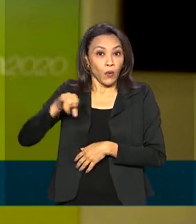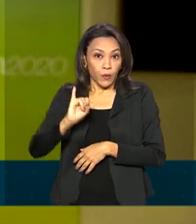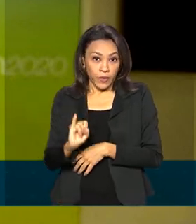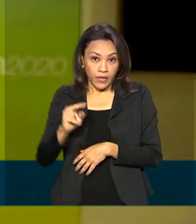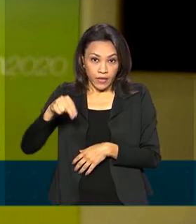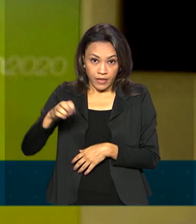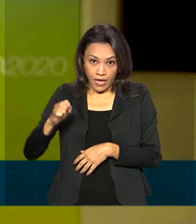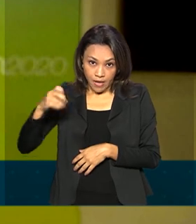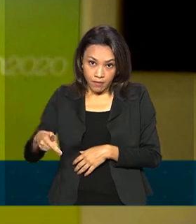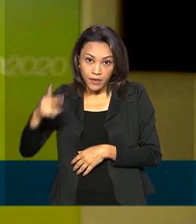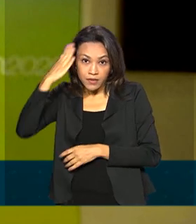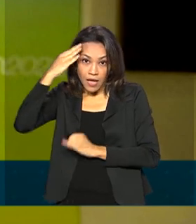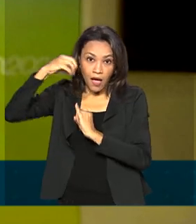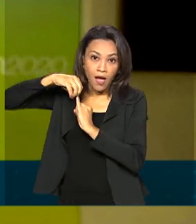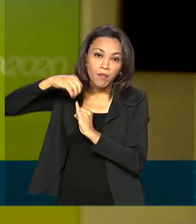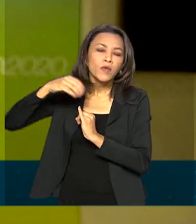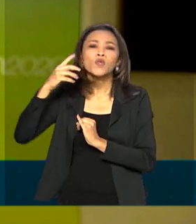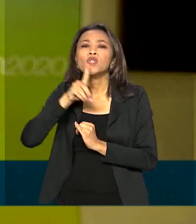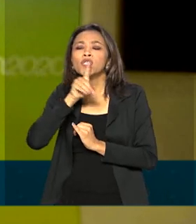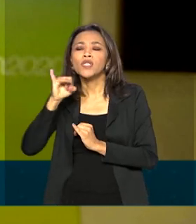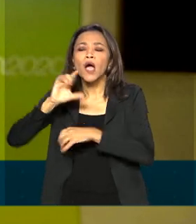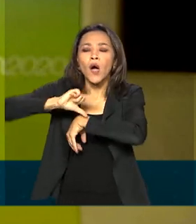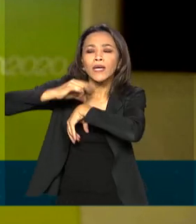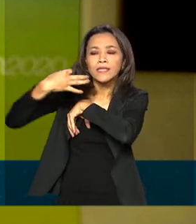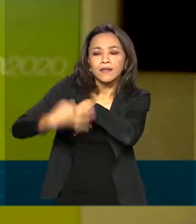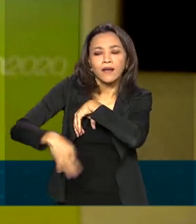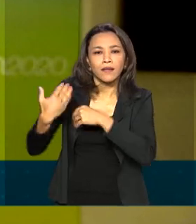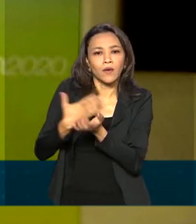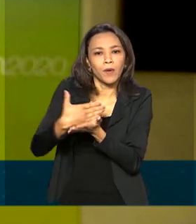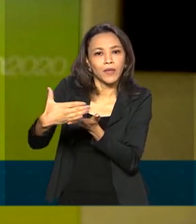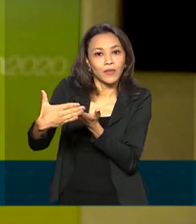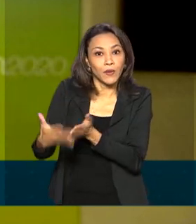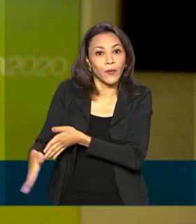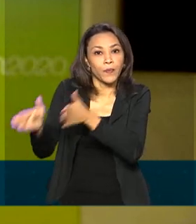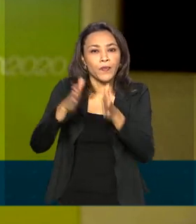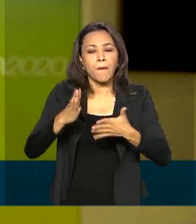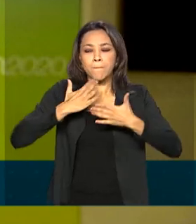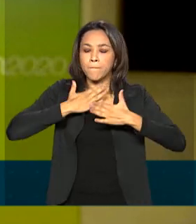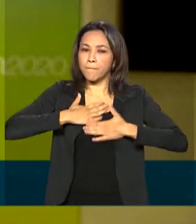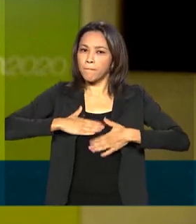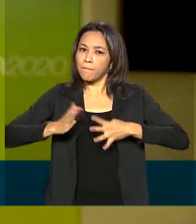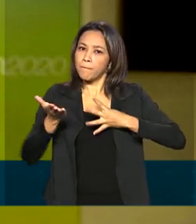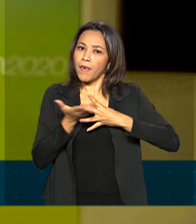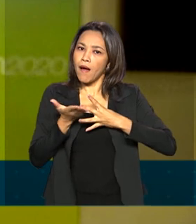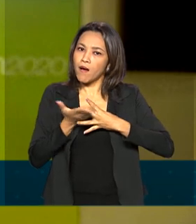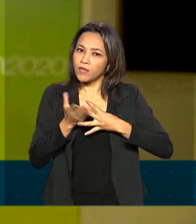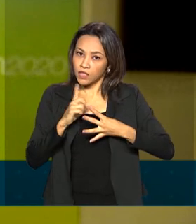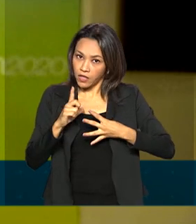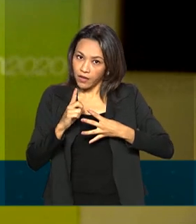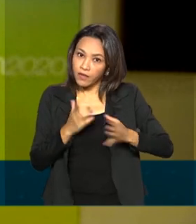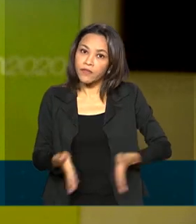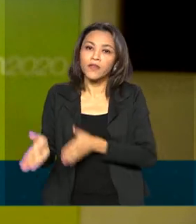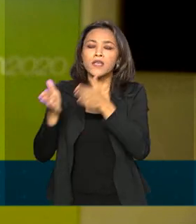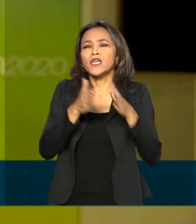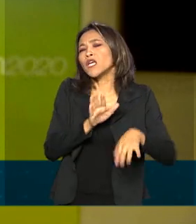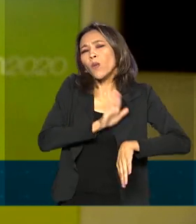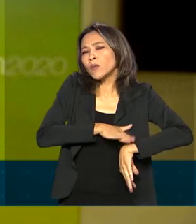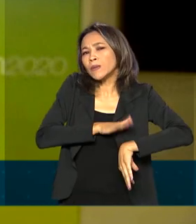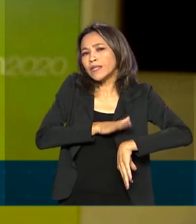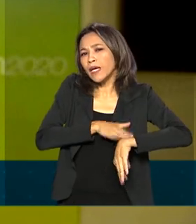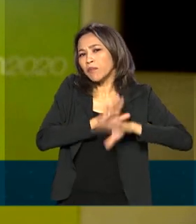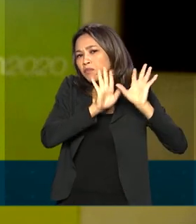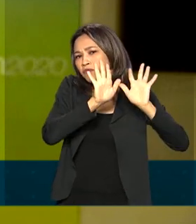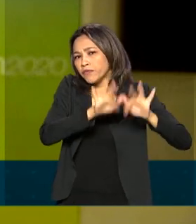certa em que os candidatos iniciaram as provas, as pausas que fizeram e em quanto tempo eles